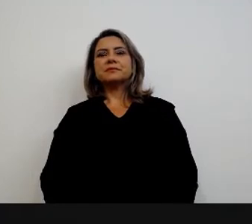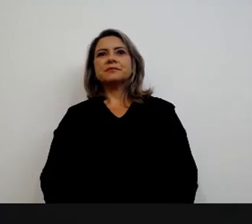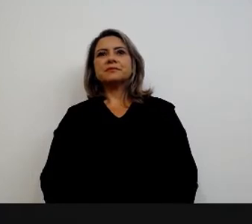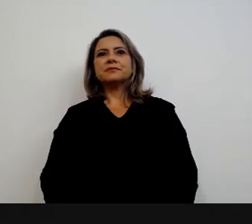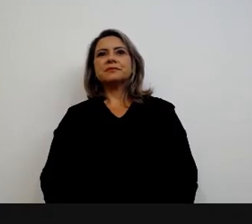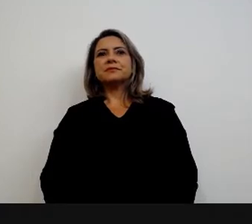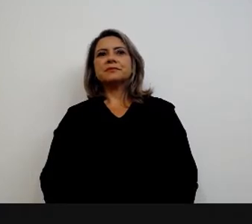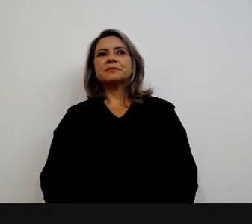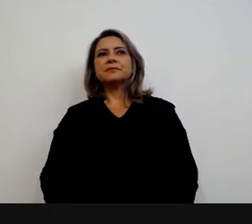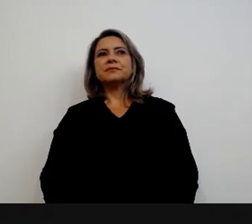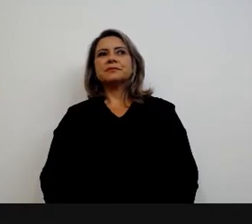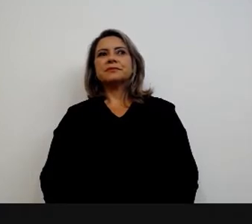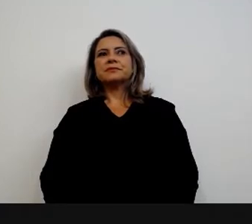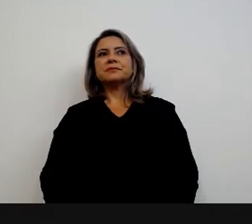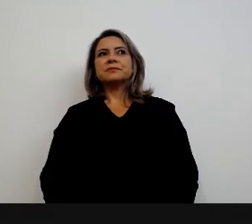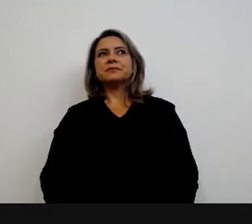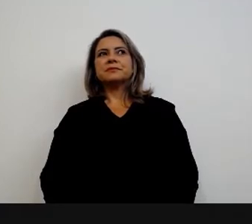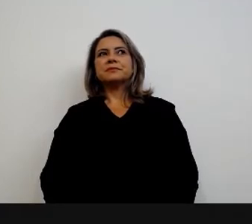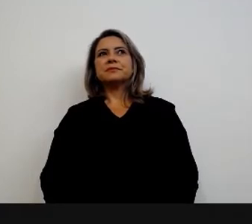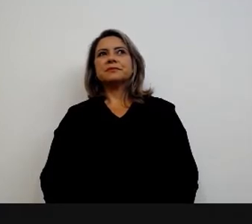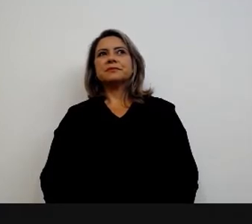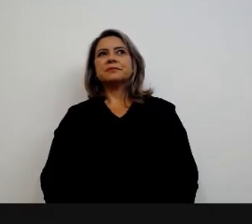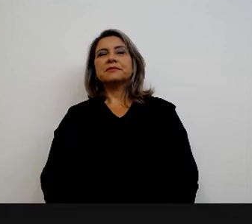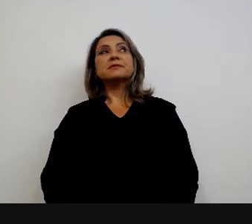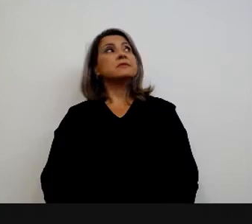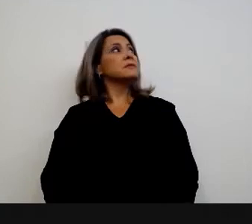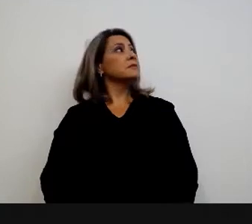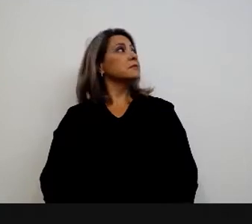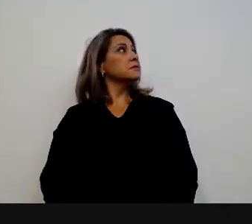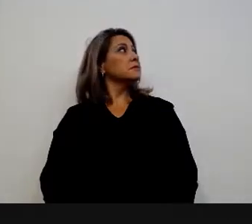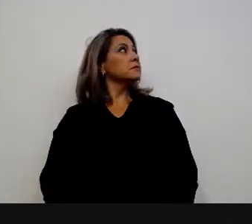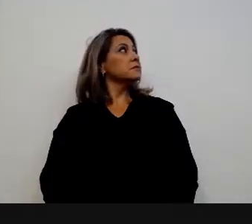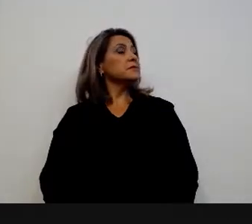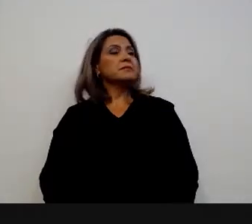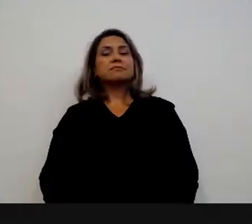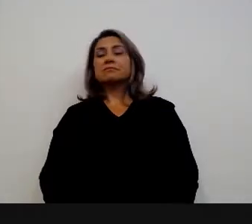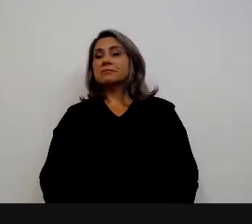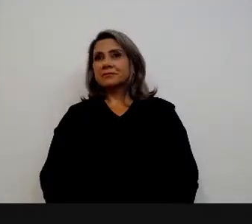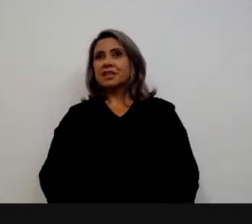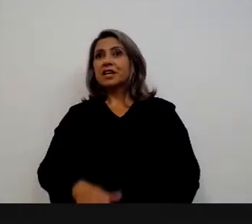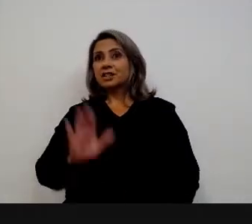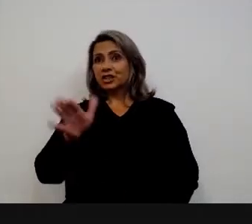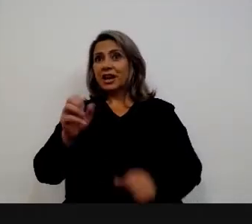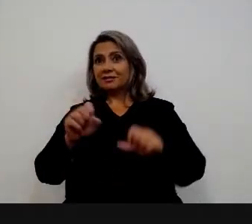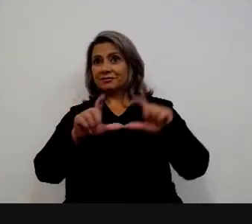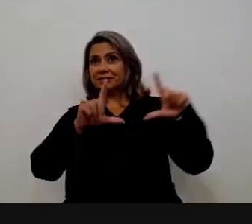Não sei como que estão. Já estão ali aparecendo os slides? Opa, agora sim.